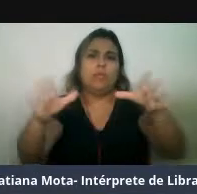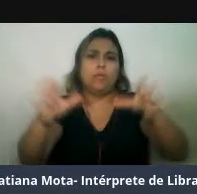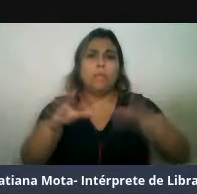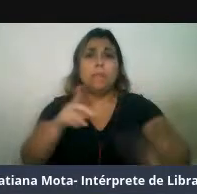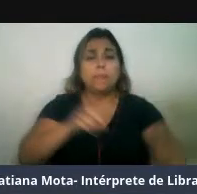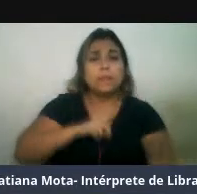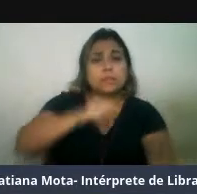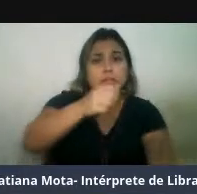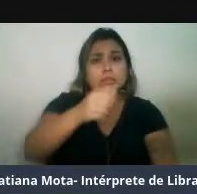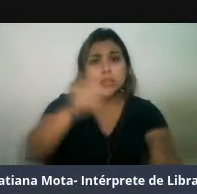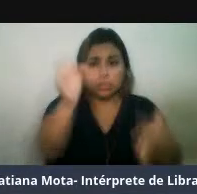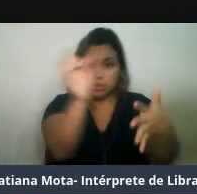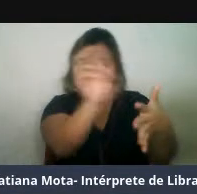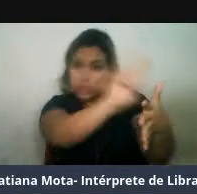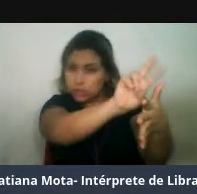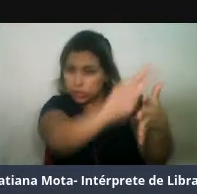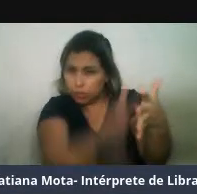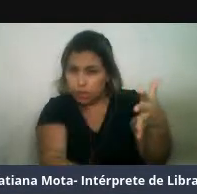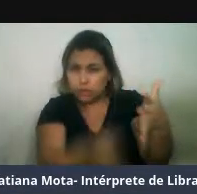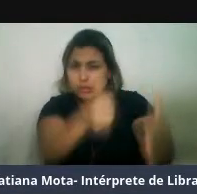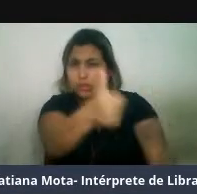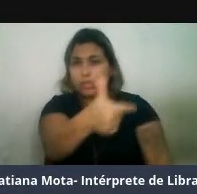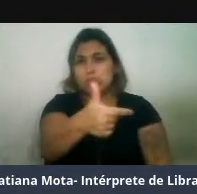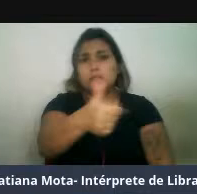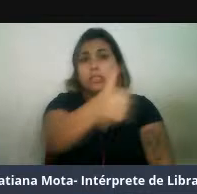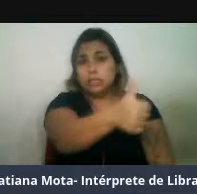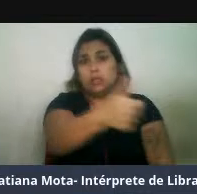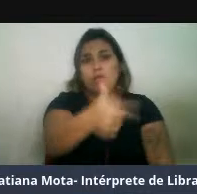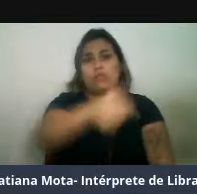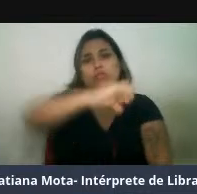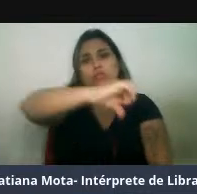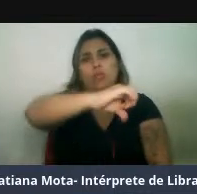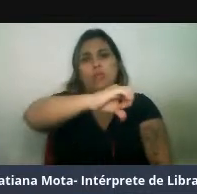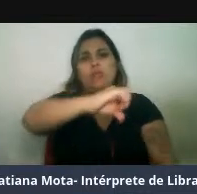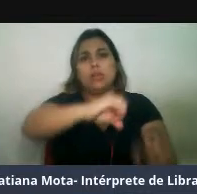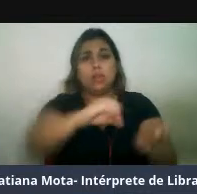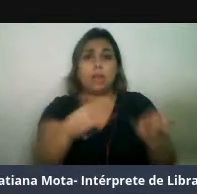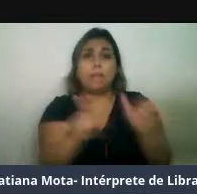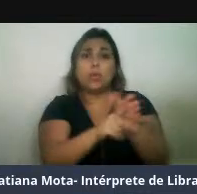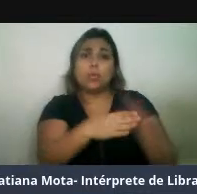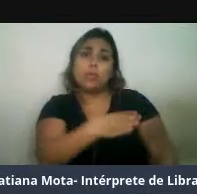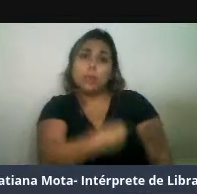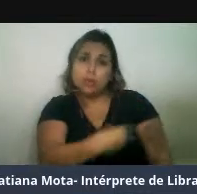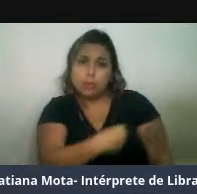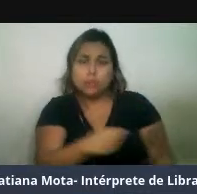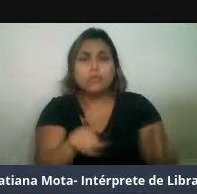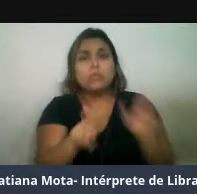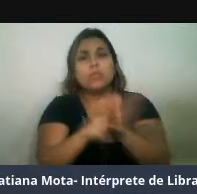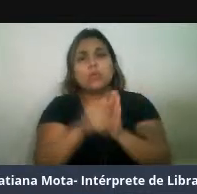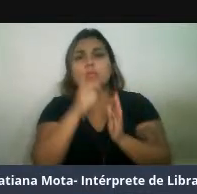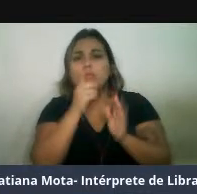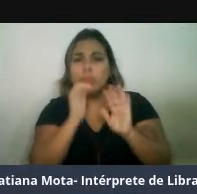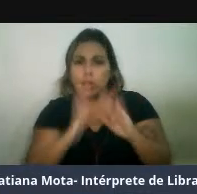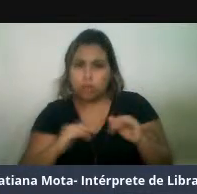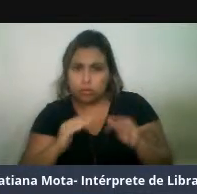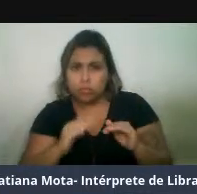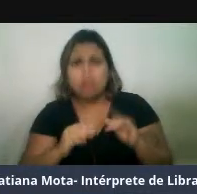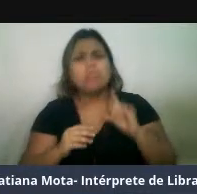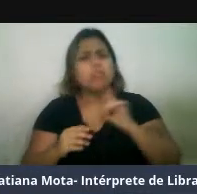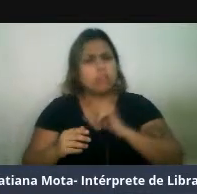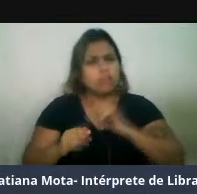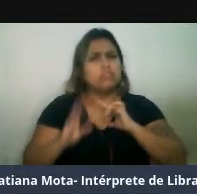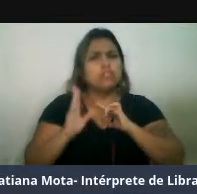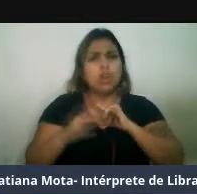espécies descritas de mamíferos marinhos, embora nós tenhamos novas espécies sendo descritas